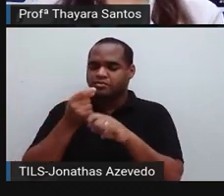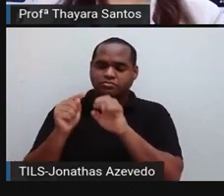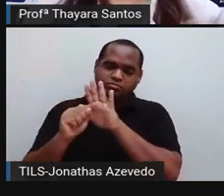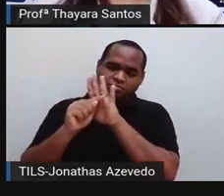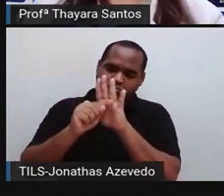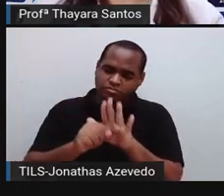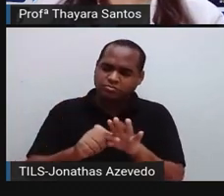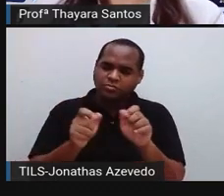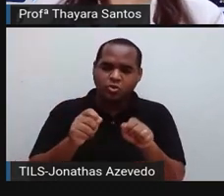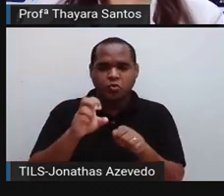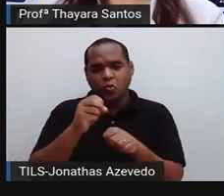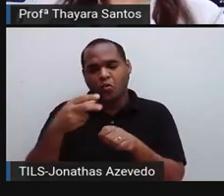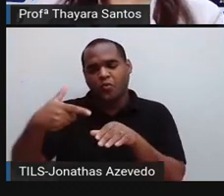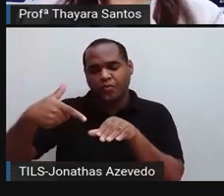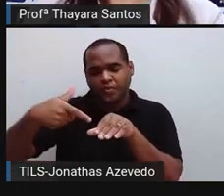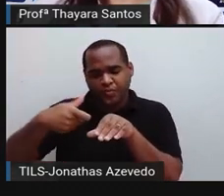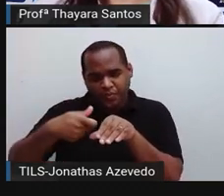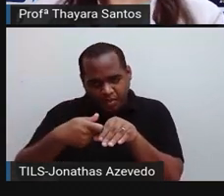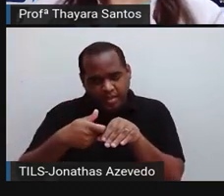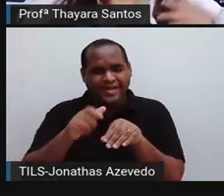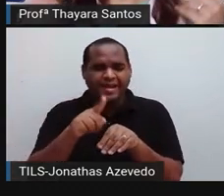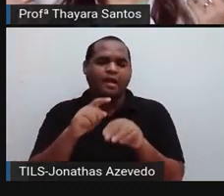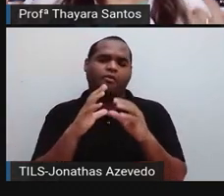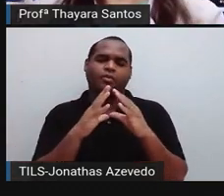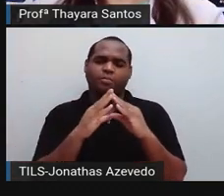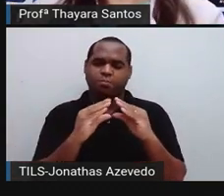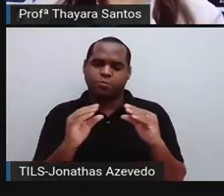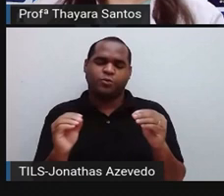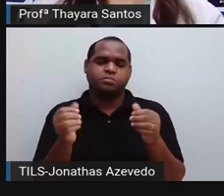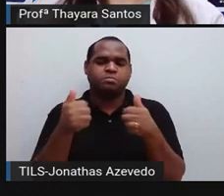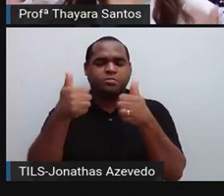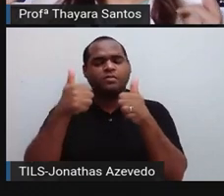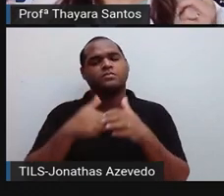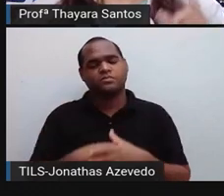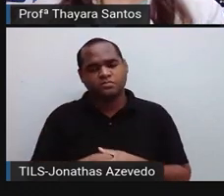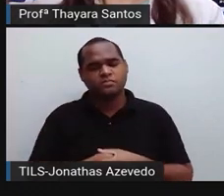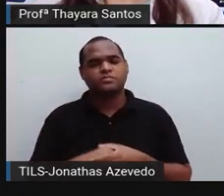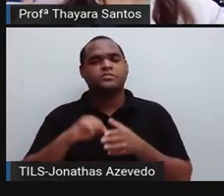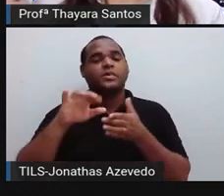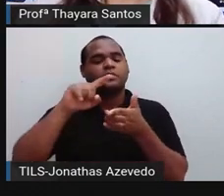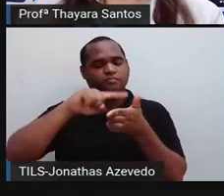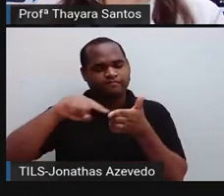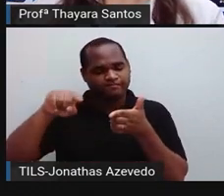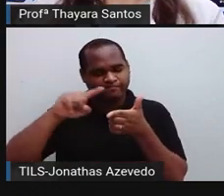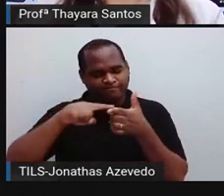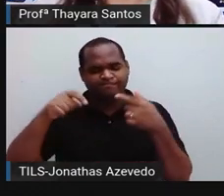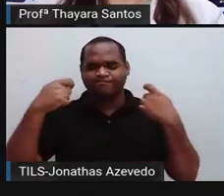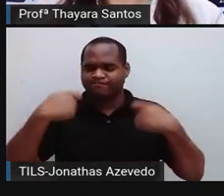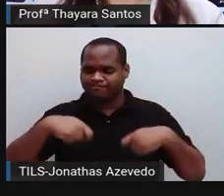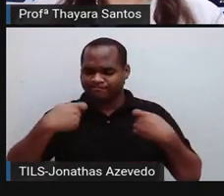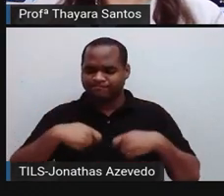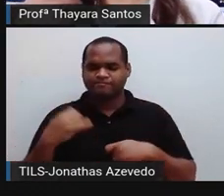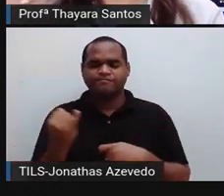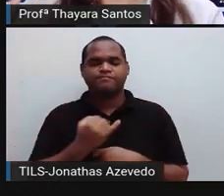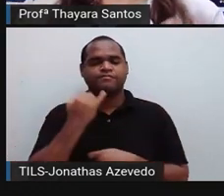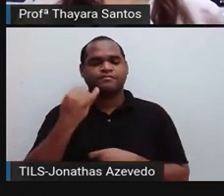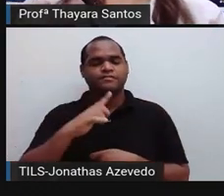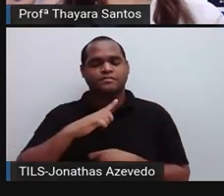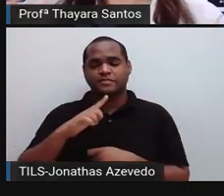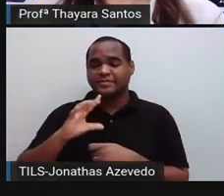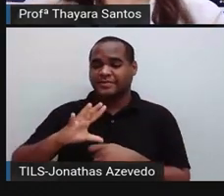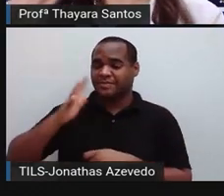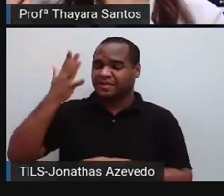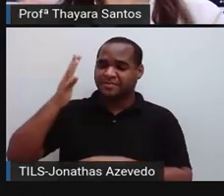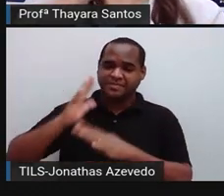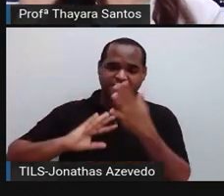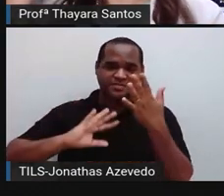e vai ficar boa lá dessa doença. O problema é que toda vez que ela tem alguma